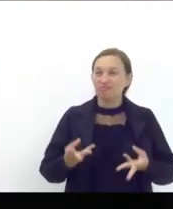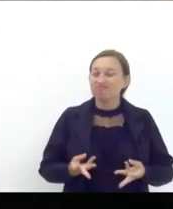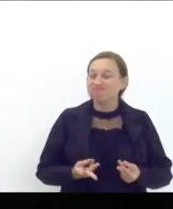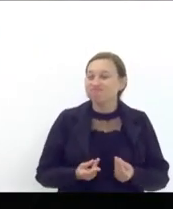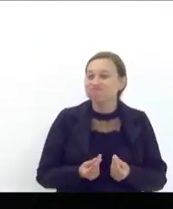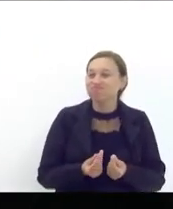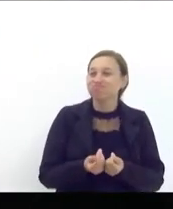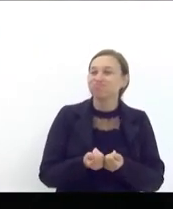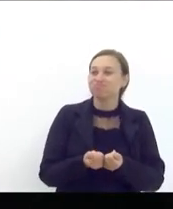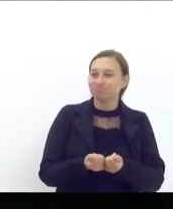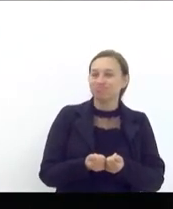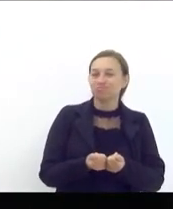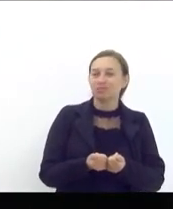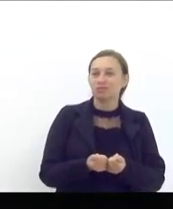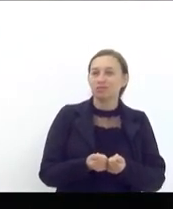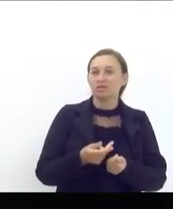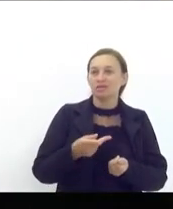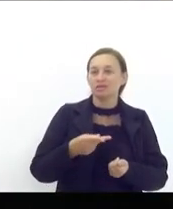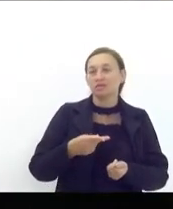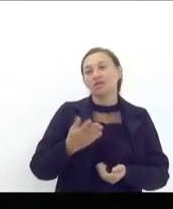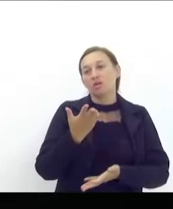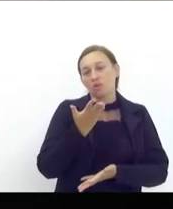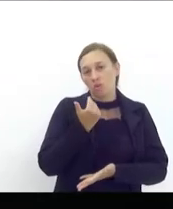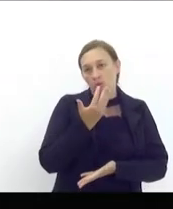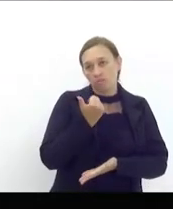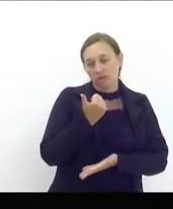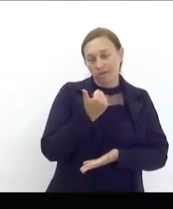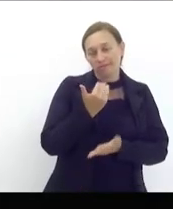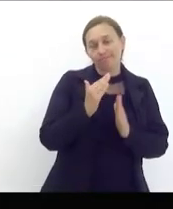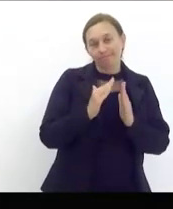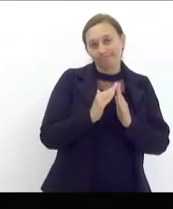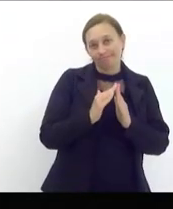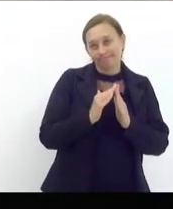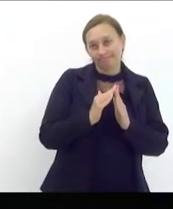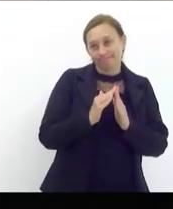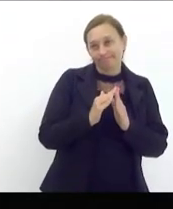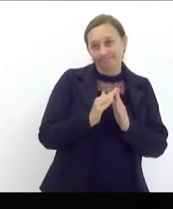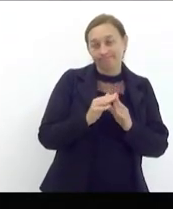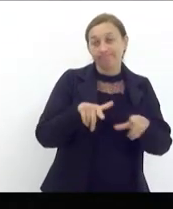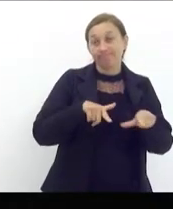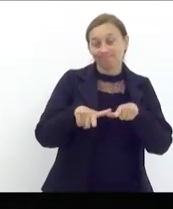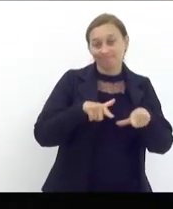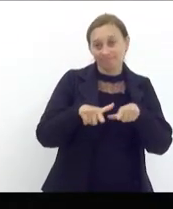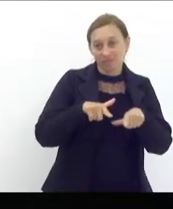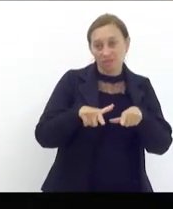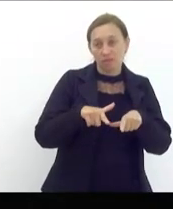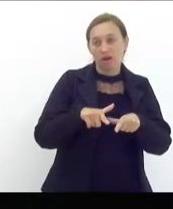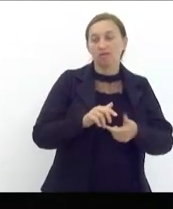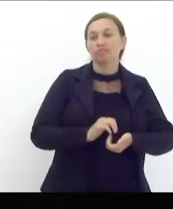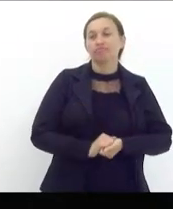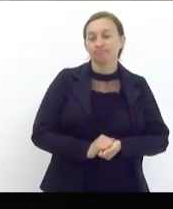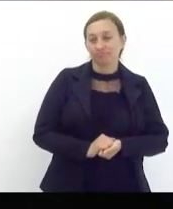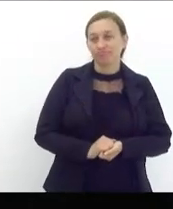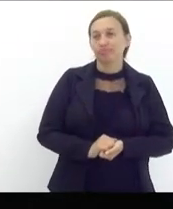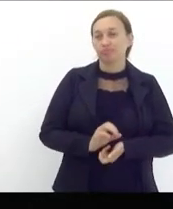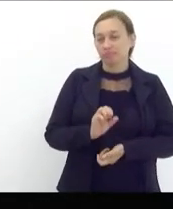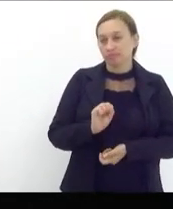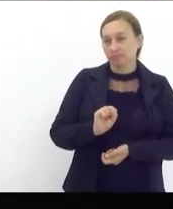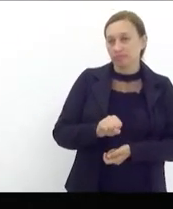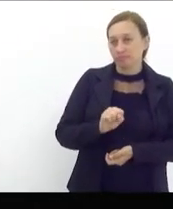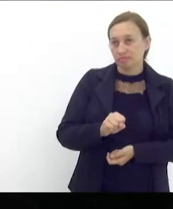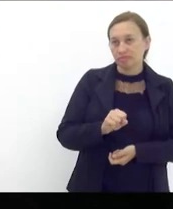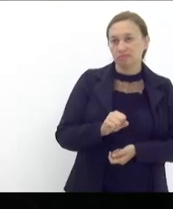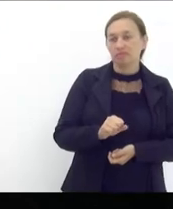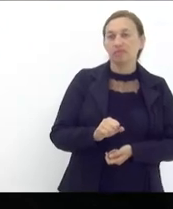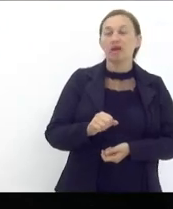quando tentam levar a comida e o alimento para sua casa com um trabalho digno que é sim a trabalhadora